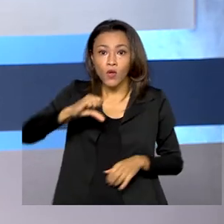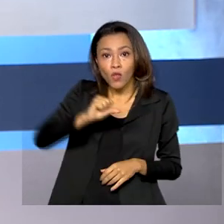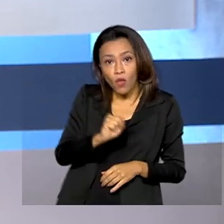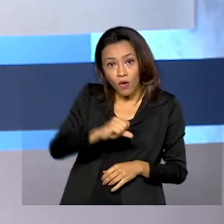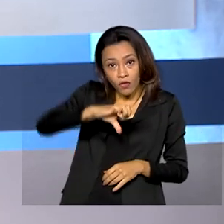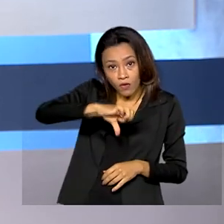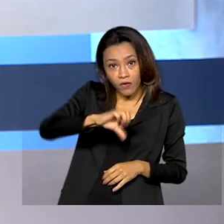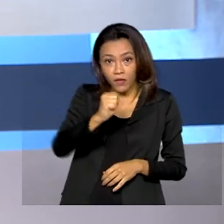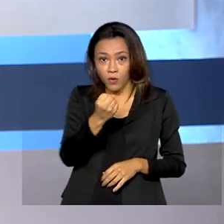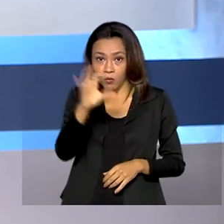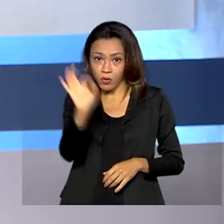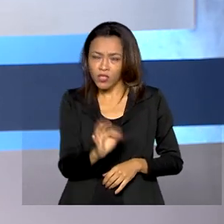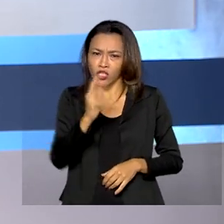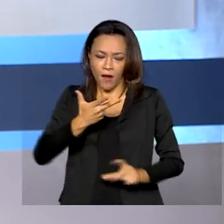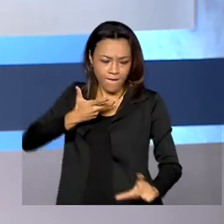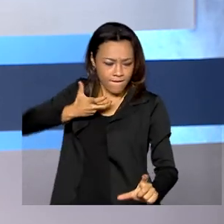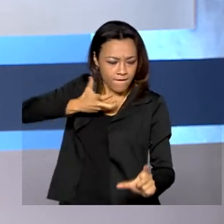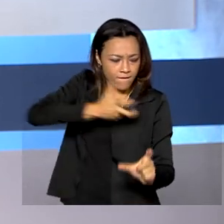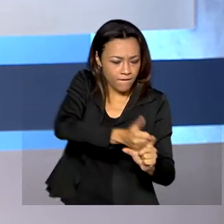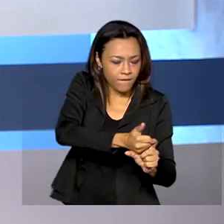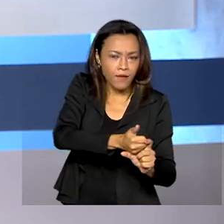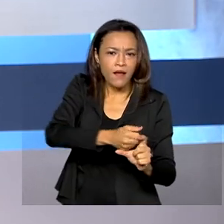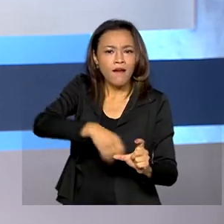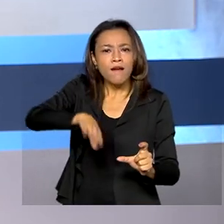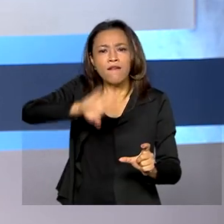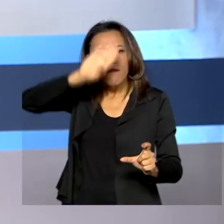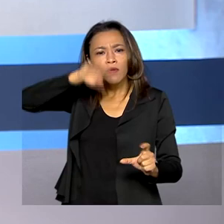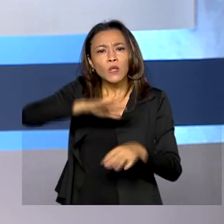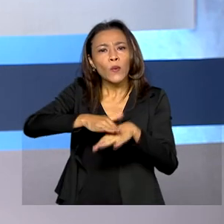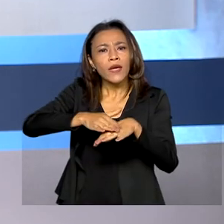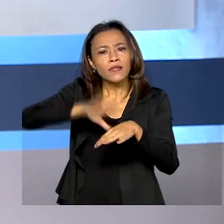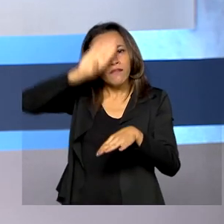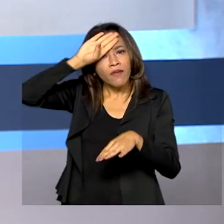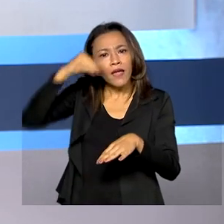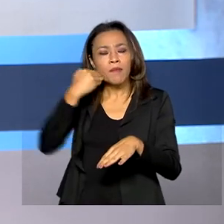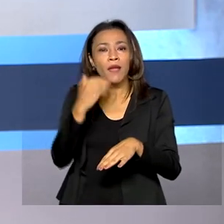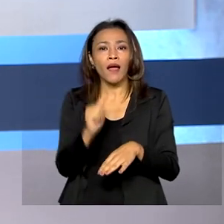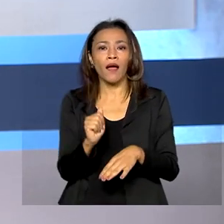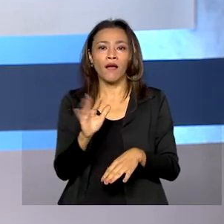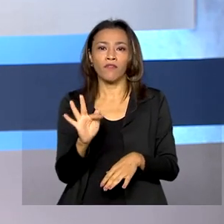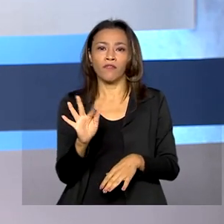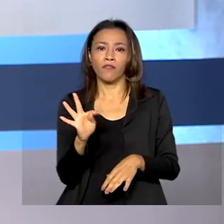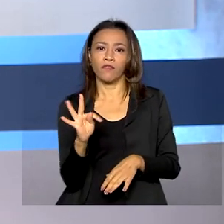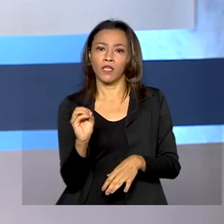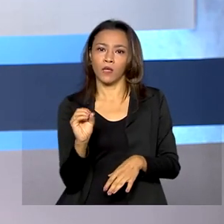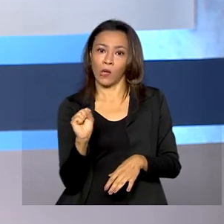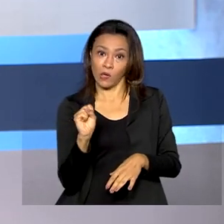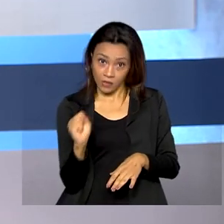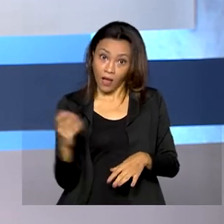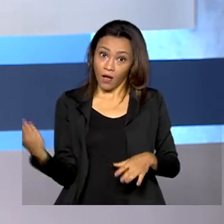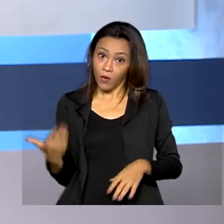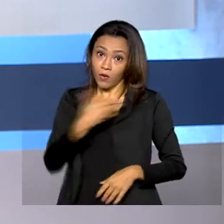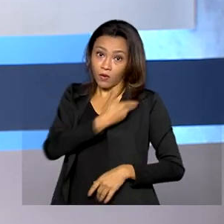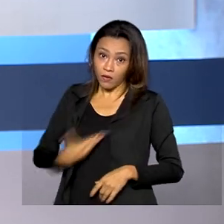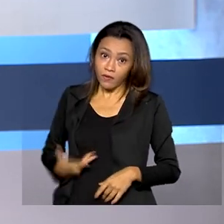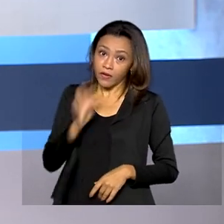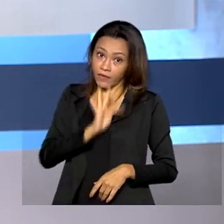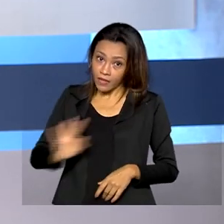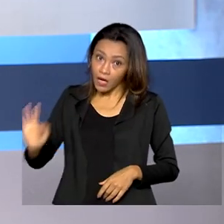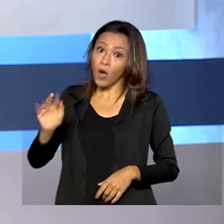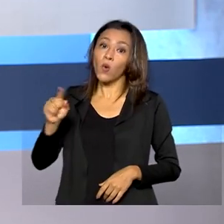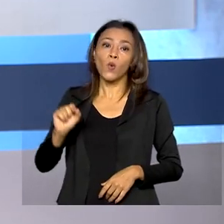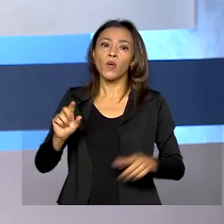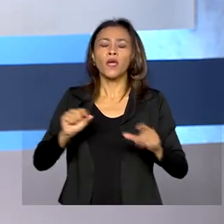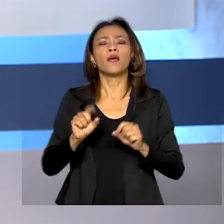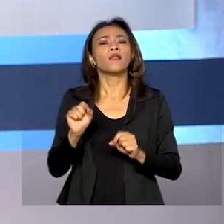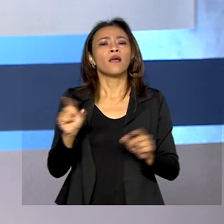foi vacinado contra a febre aftosa no ano passado. Agora, o governo federal busca o reconhecimento na Organização Mundial